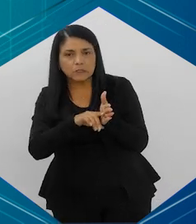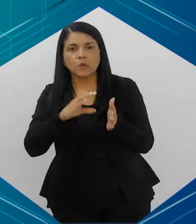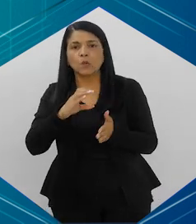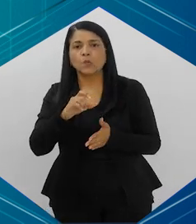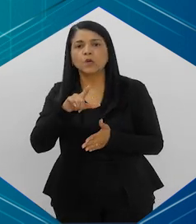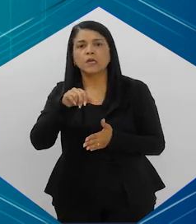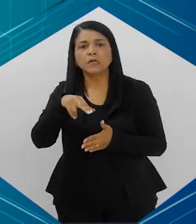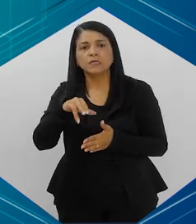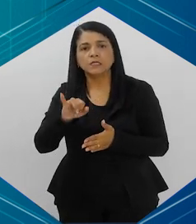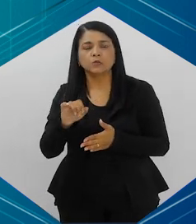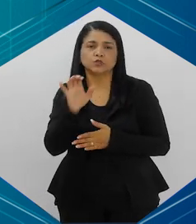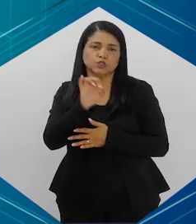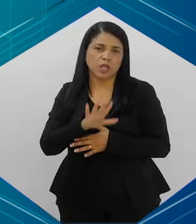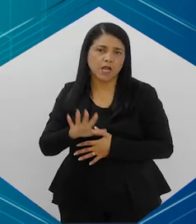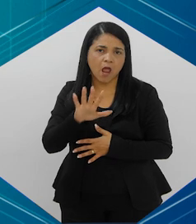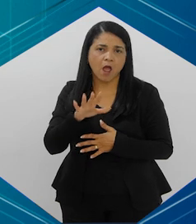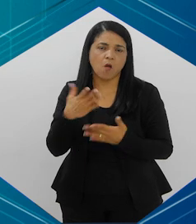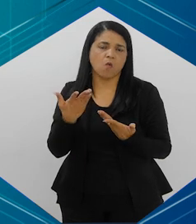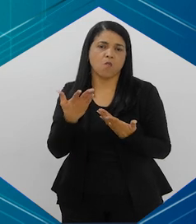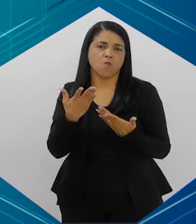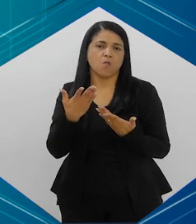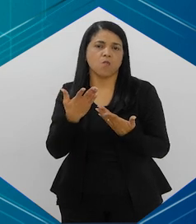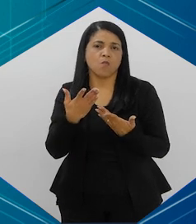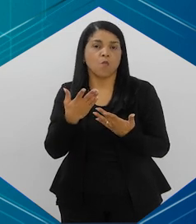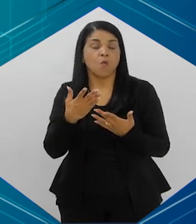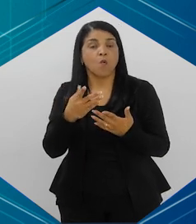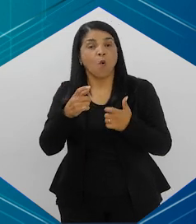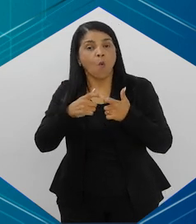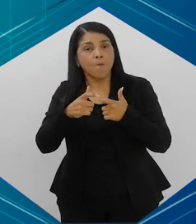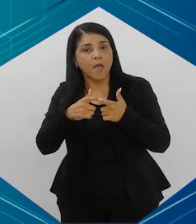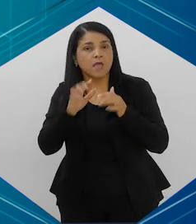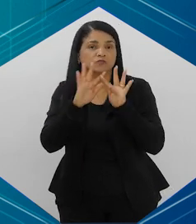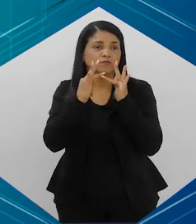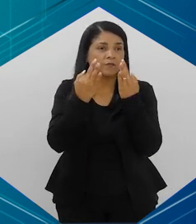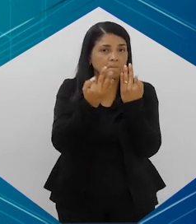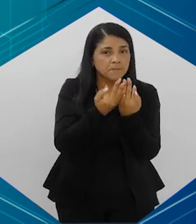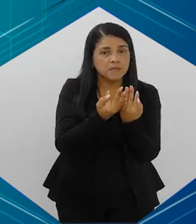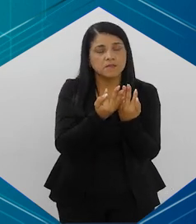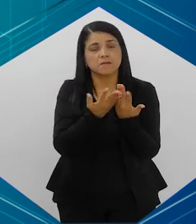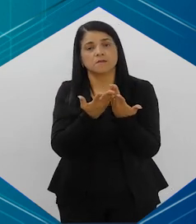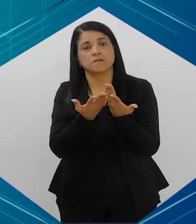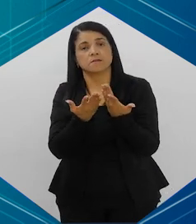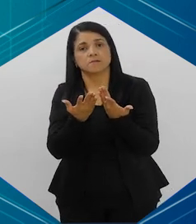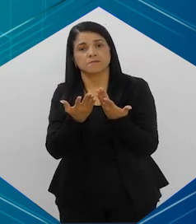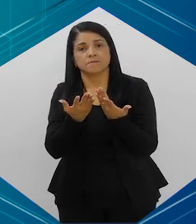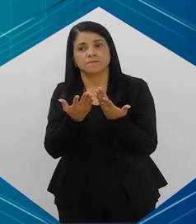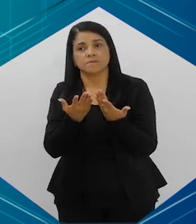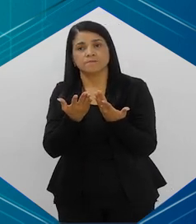clínico geral, ou até mesmo um médico de família. Pra quê?